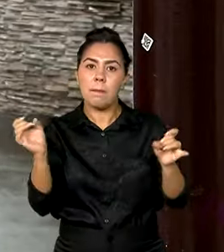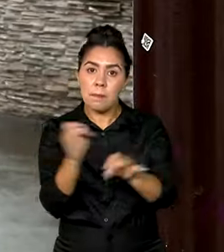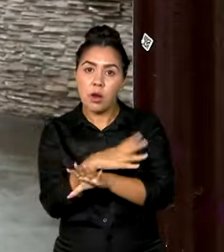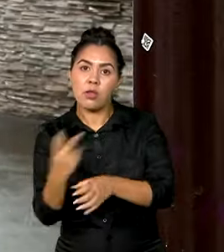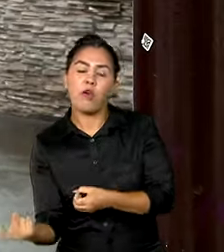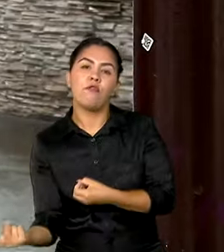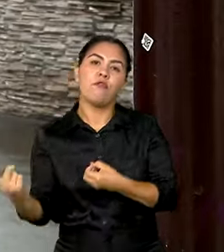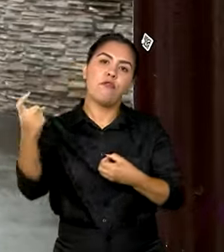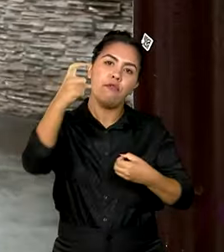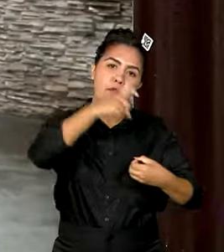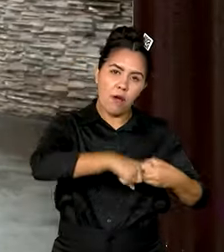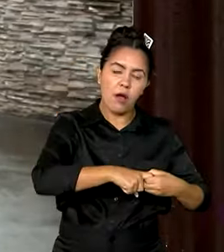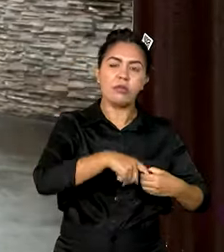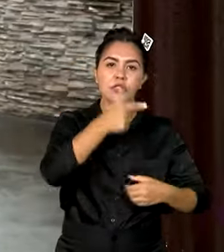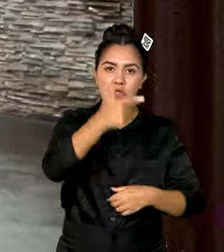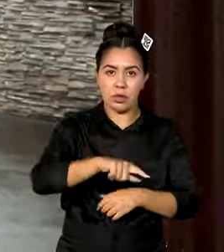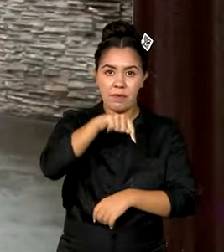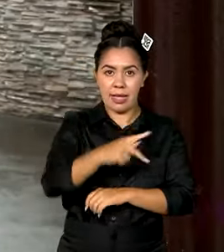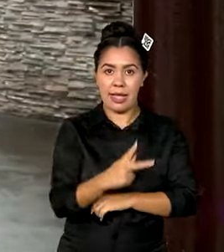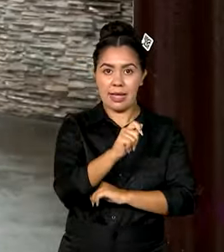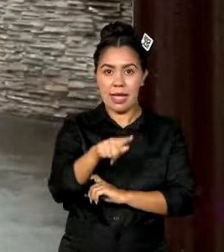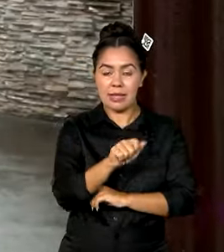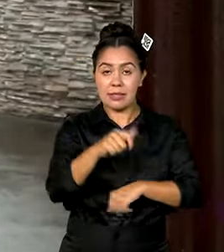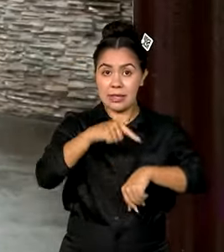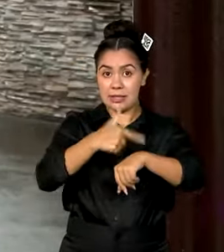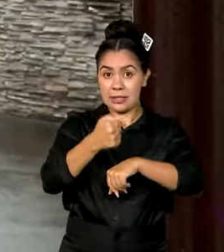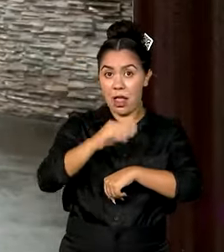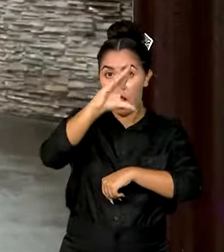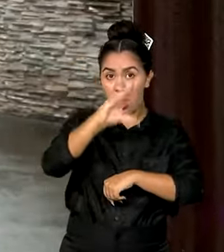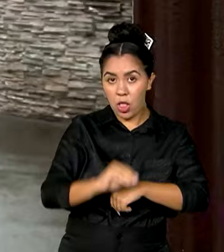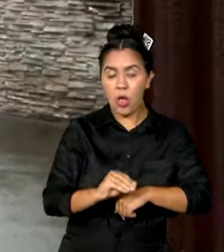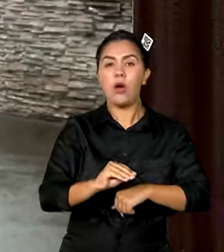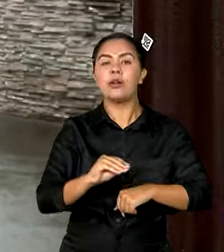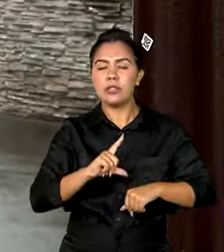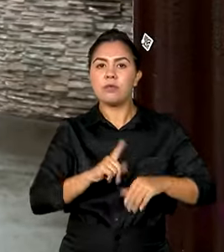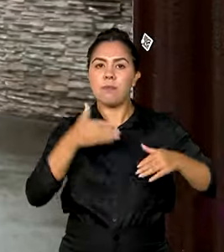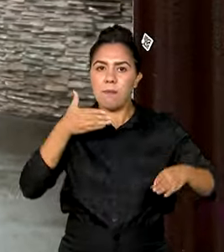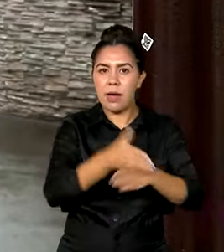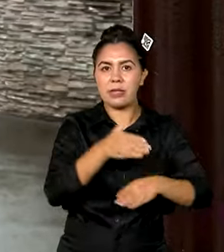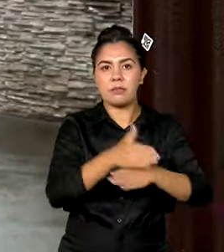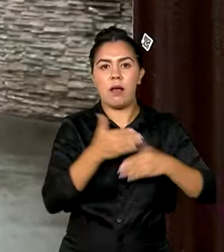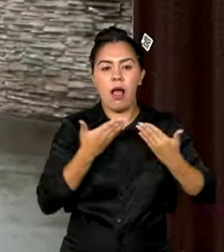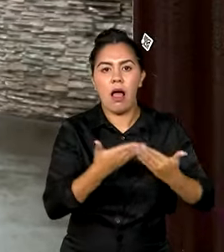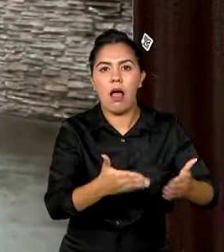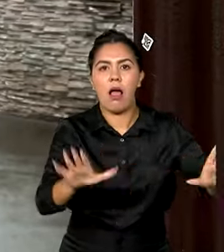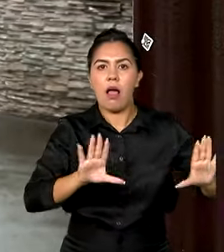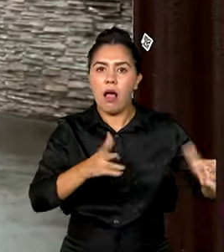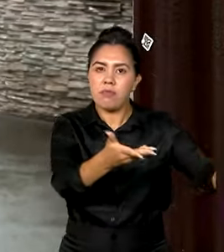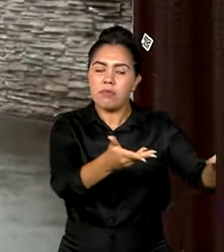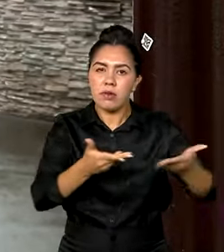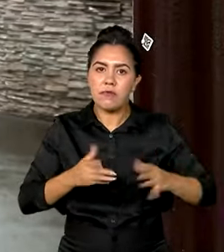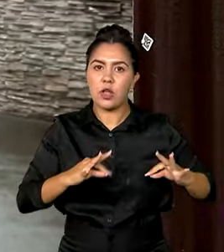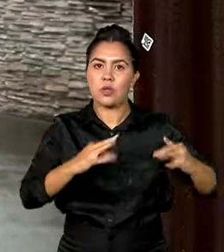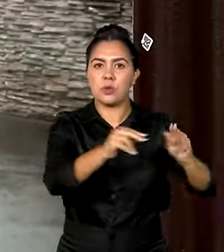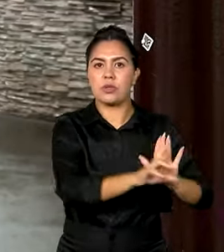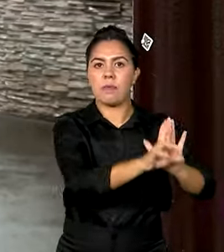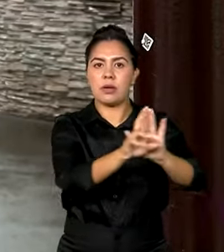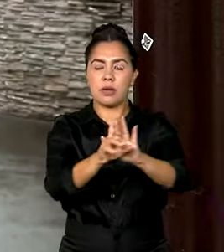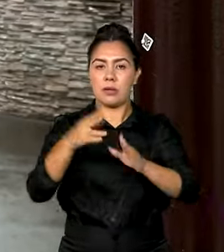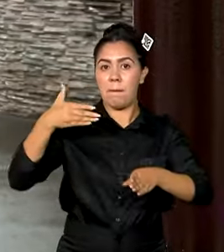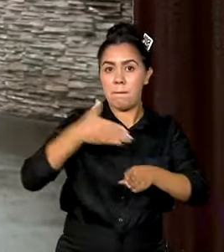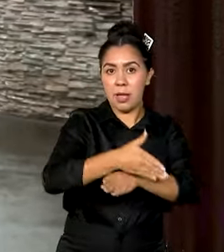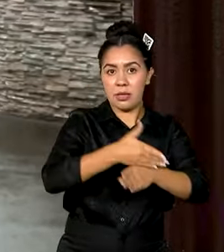participar às sete da noite, no horário local, de uma cerimônia de boas-vindas a todas as delegações que participam do evento.